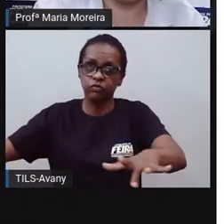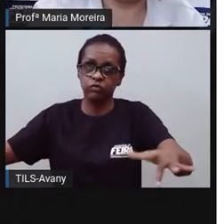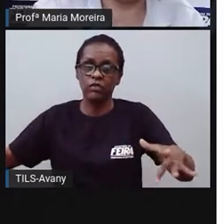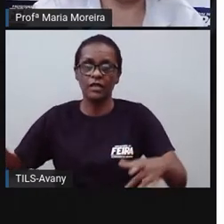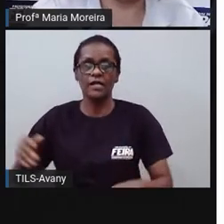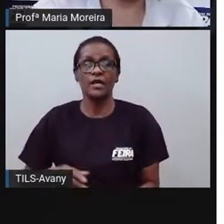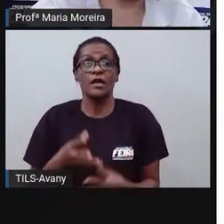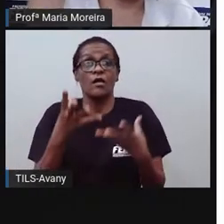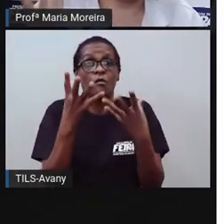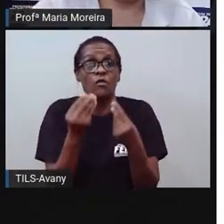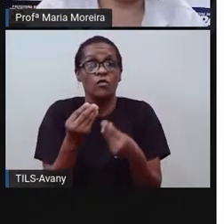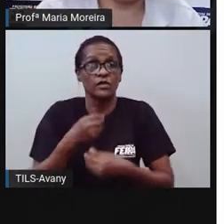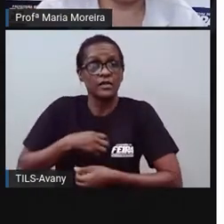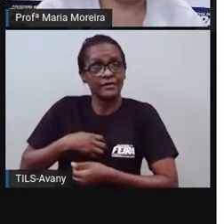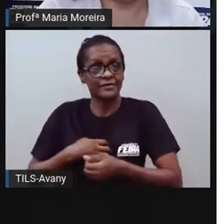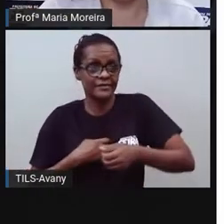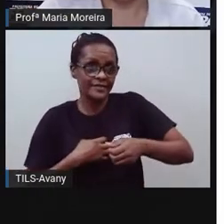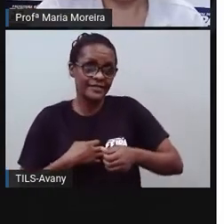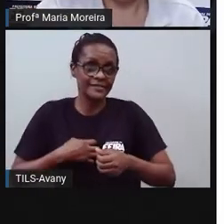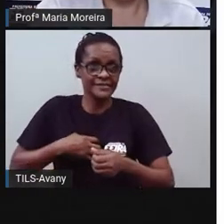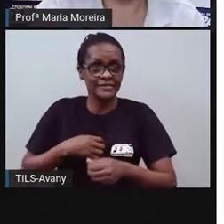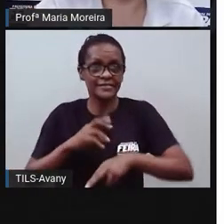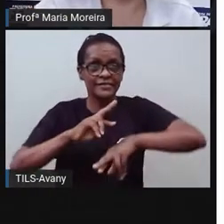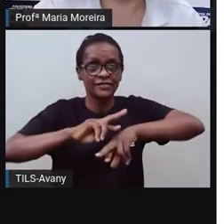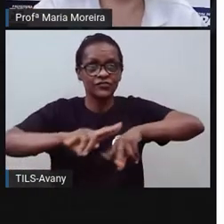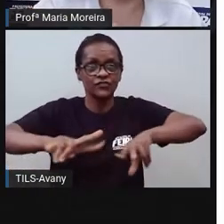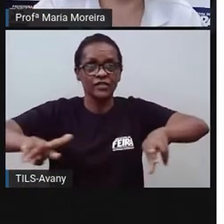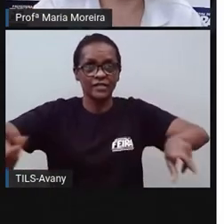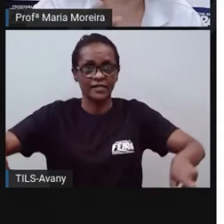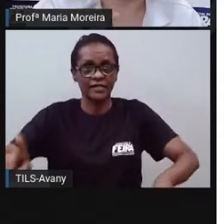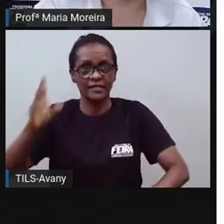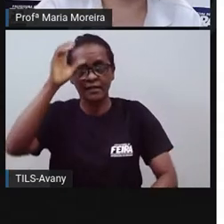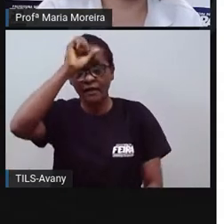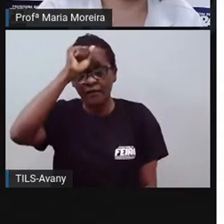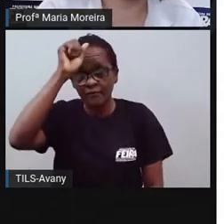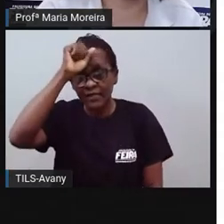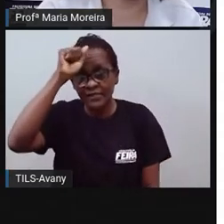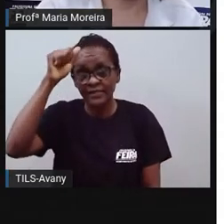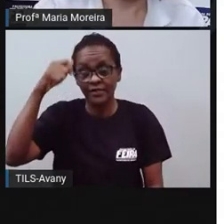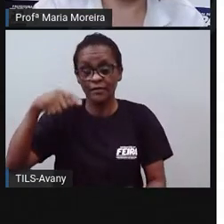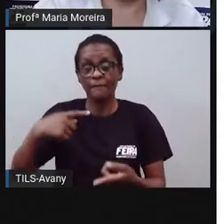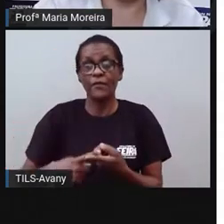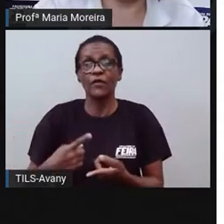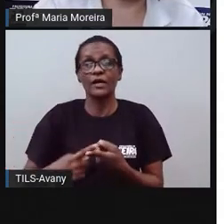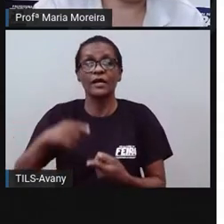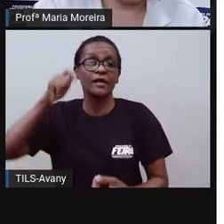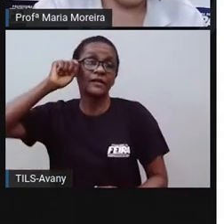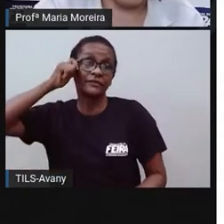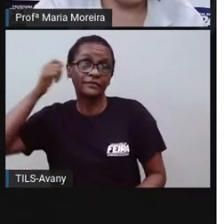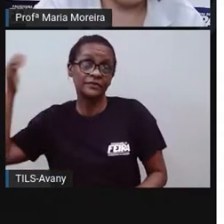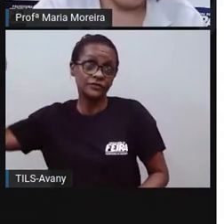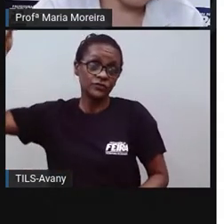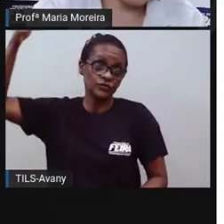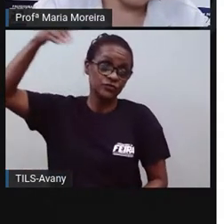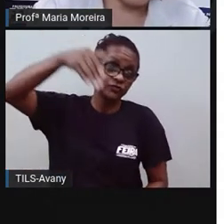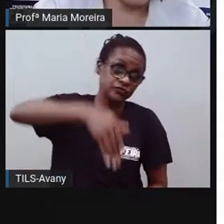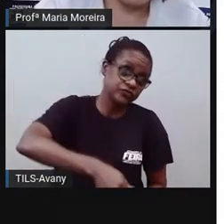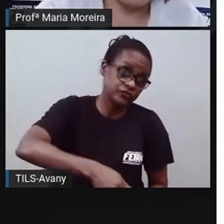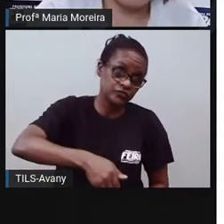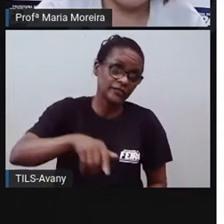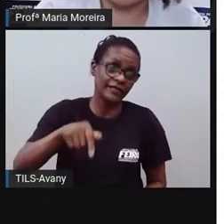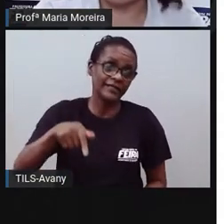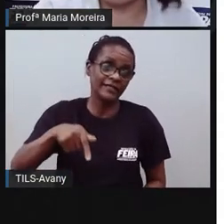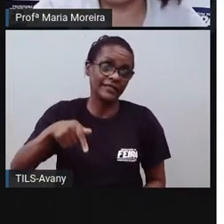samba, carimbó, machixe e maculelê. E que usam aí instrumentos variados para esses